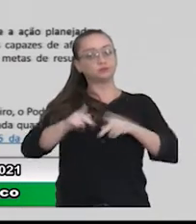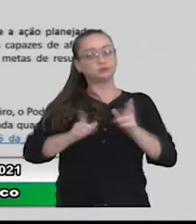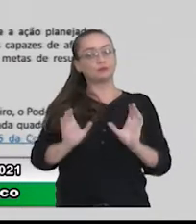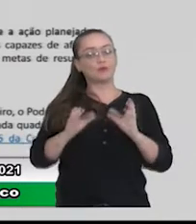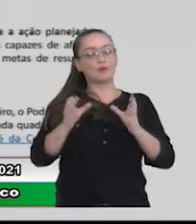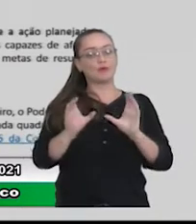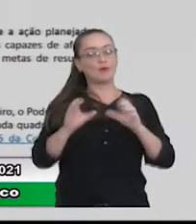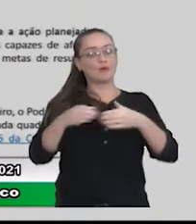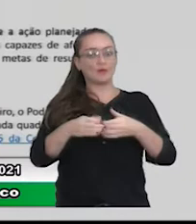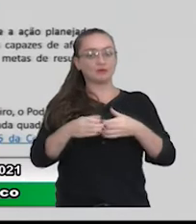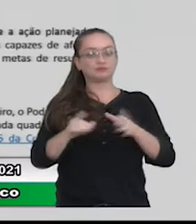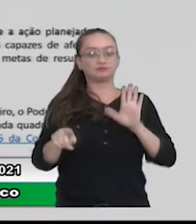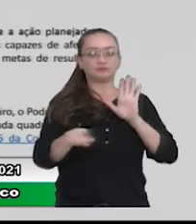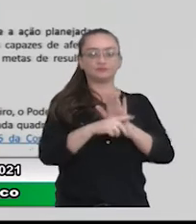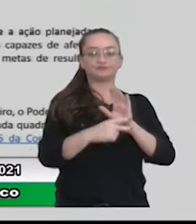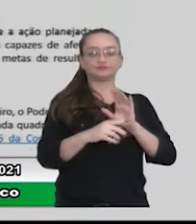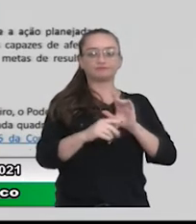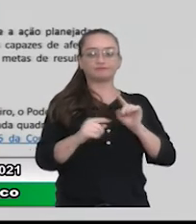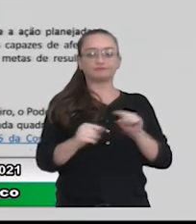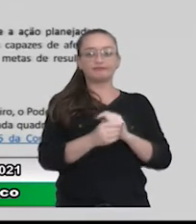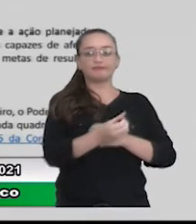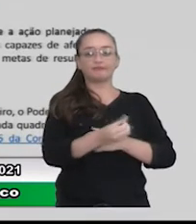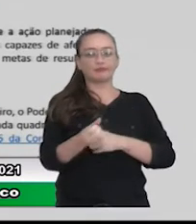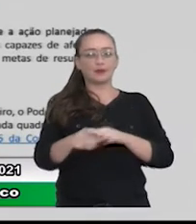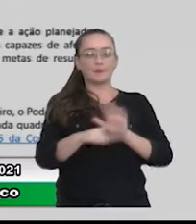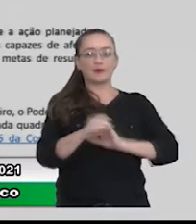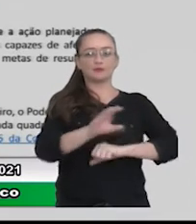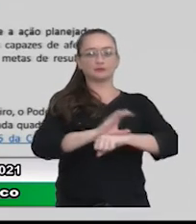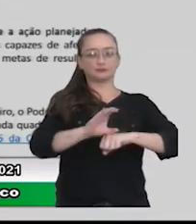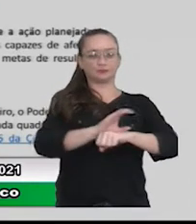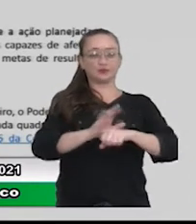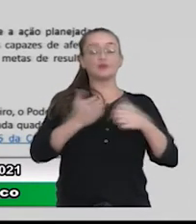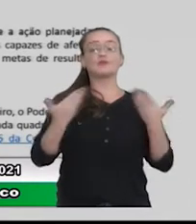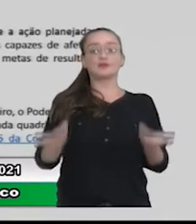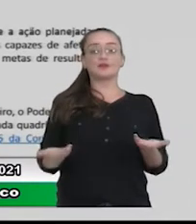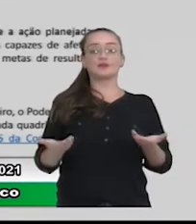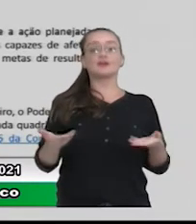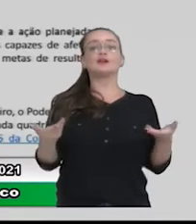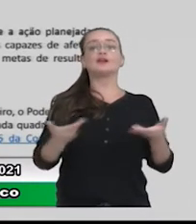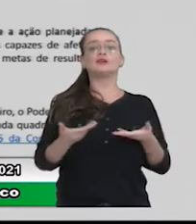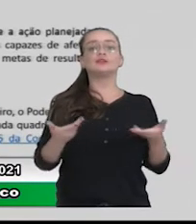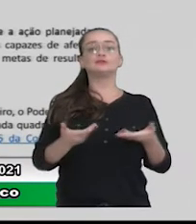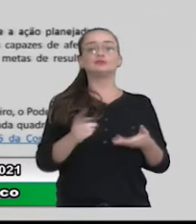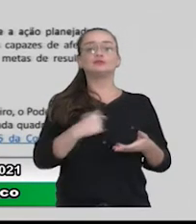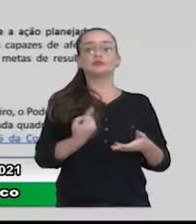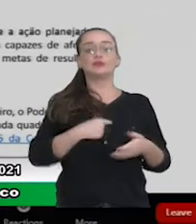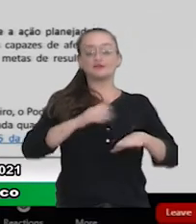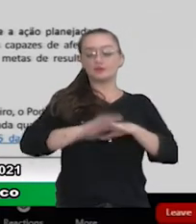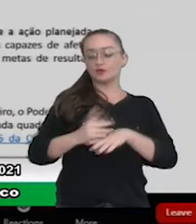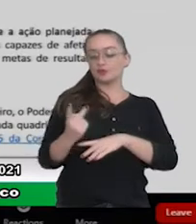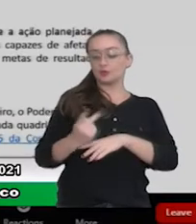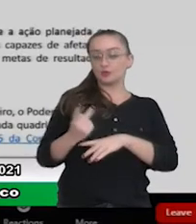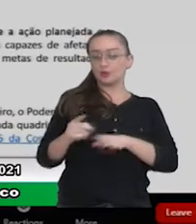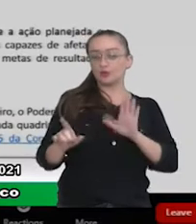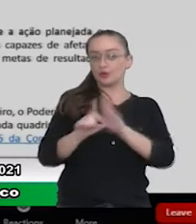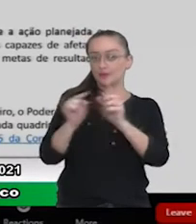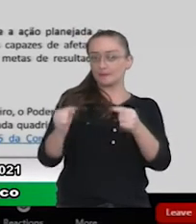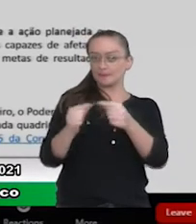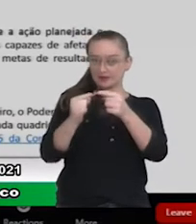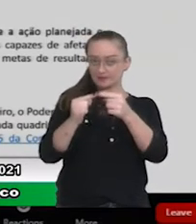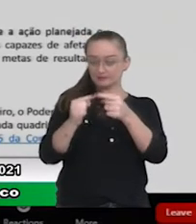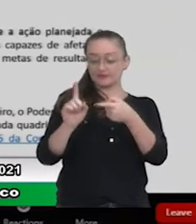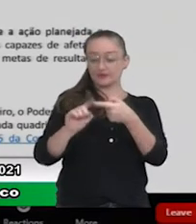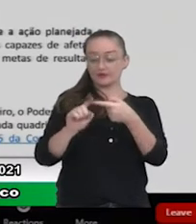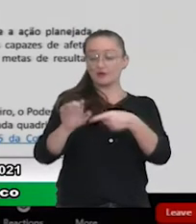parágrafo 1º do artigo 6.6 da Constituição. Então, gente está cumprindo dois requisitos legais aqui, que é a